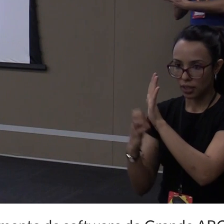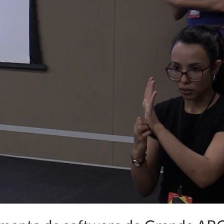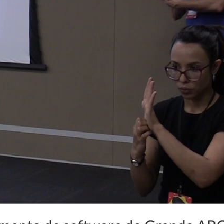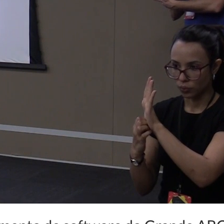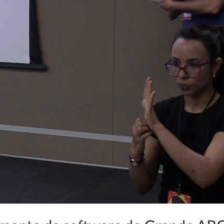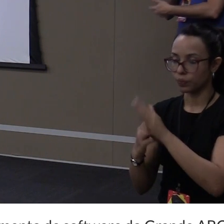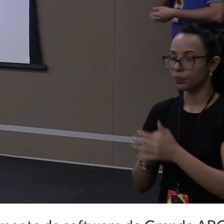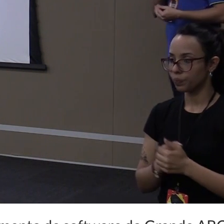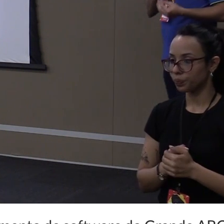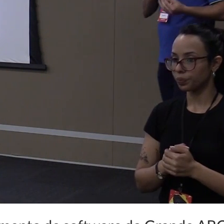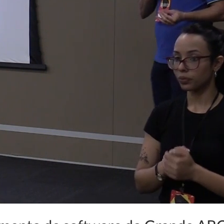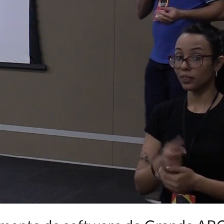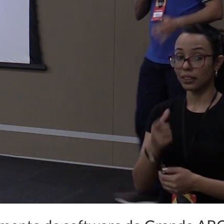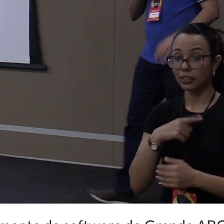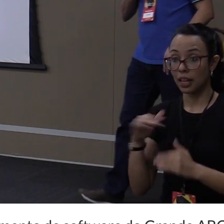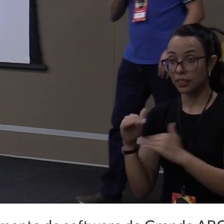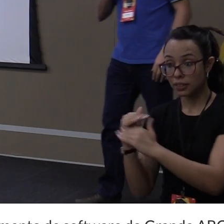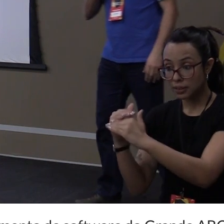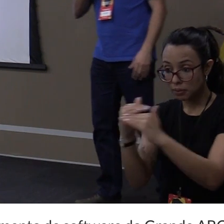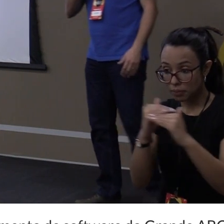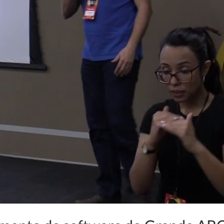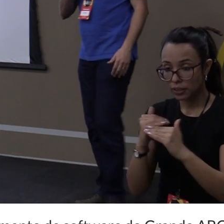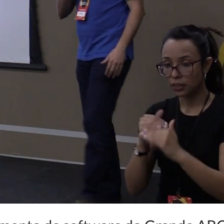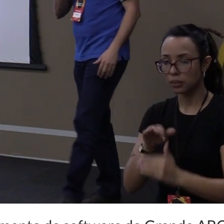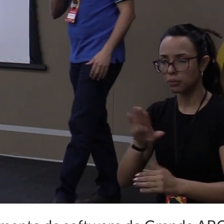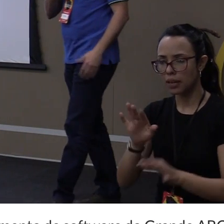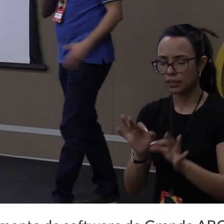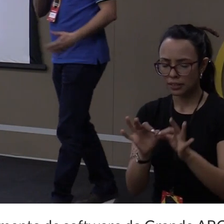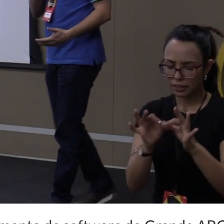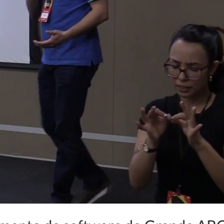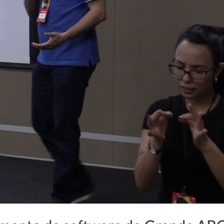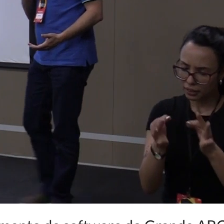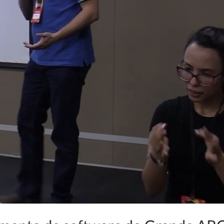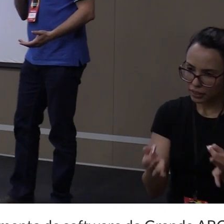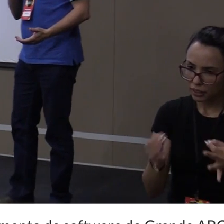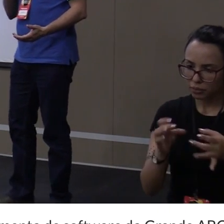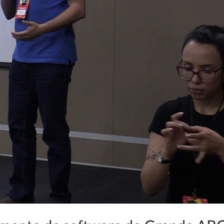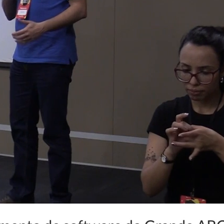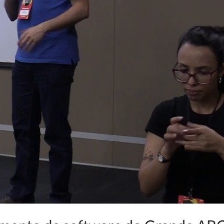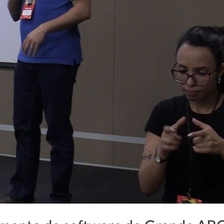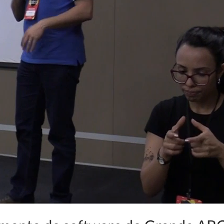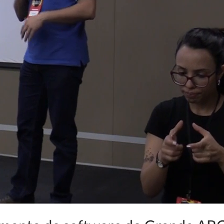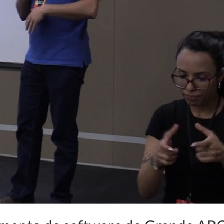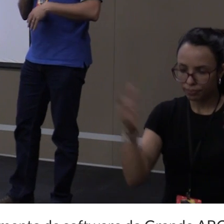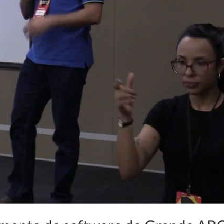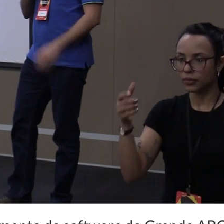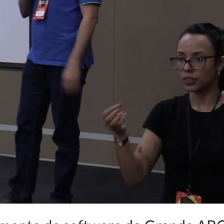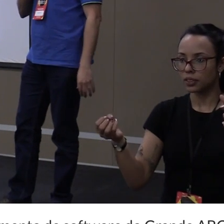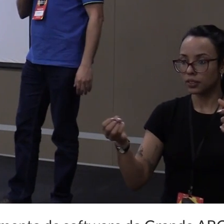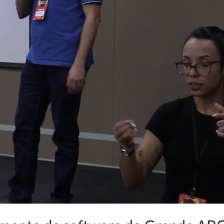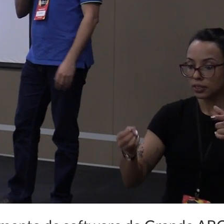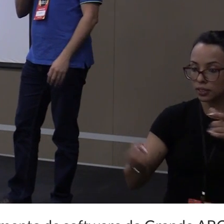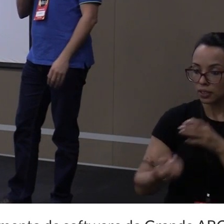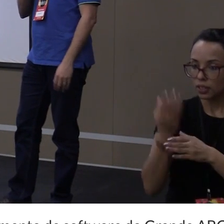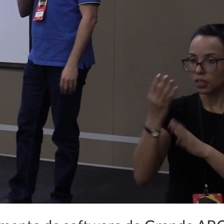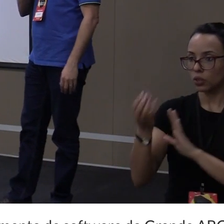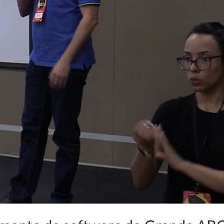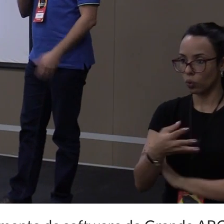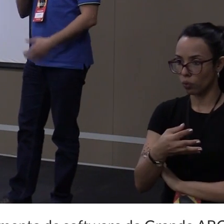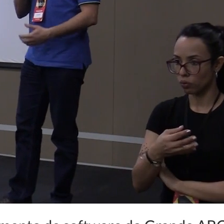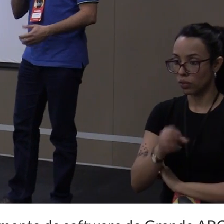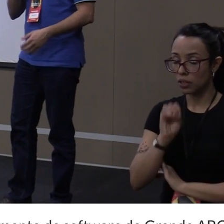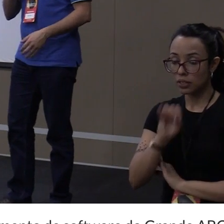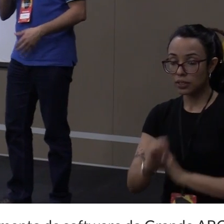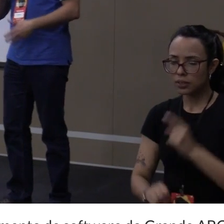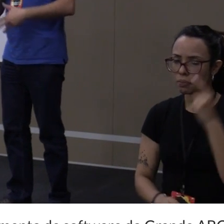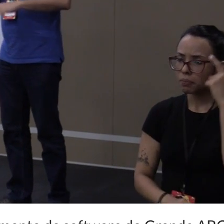Tem esses padrões, mas é bem simples você estender eles e gerar um novo. Então, se eu pensar, eu tenho um